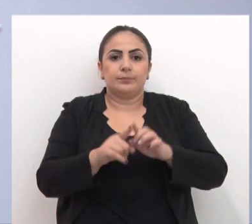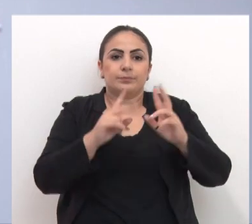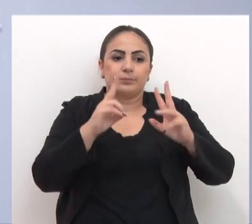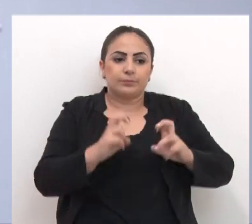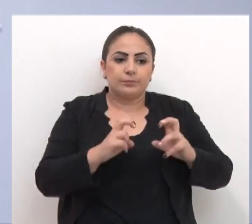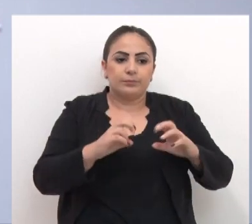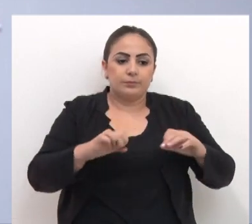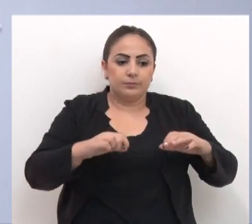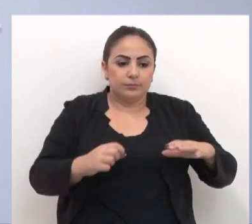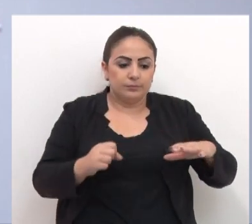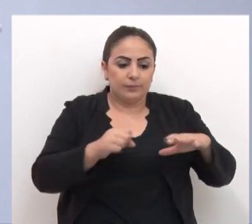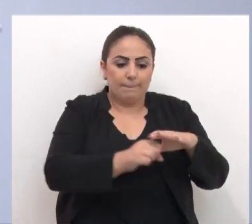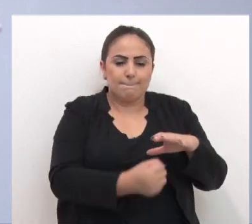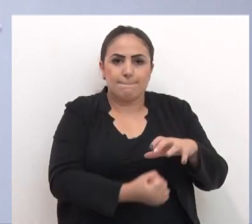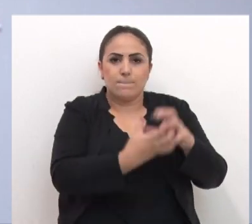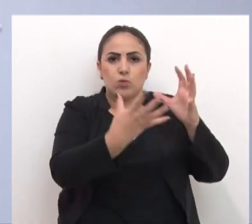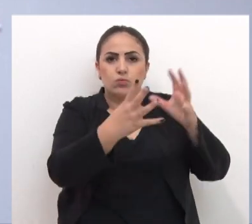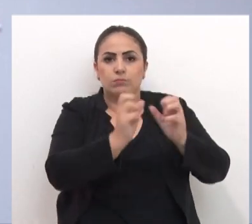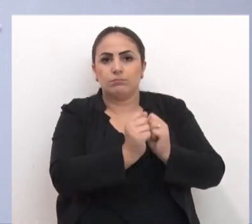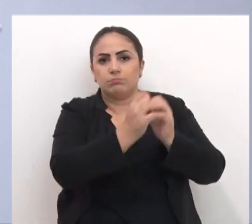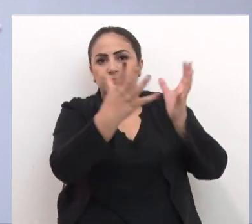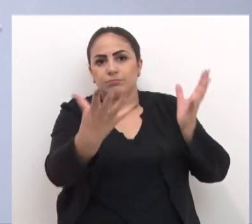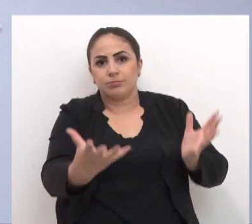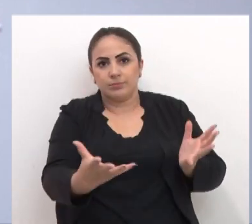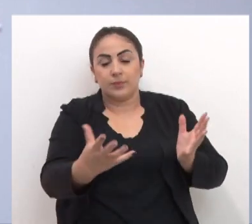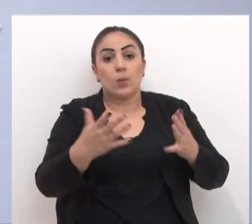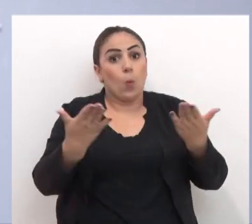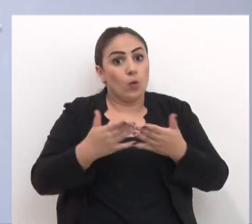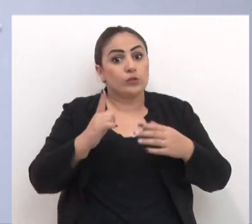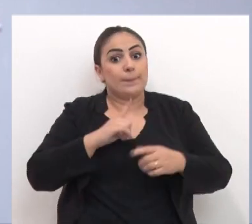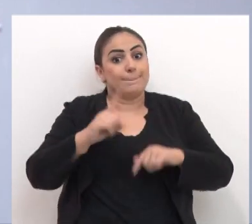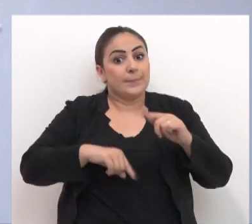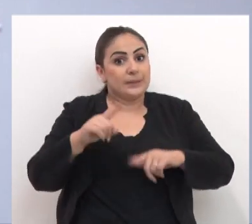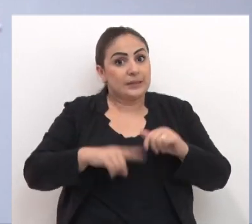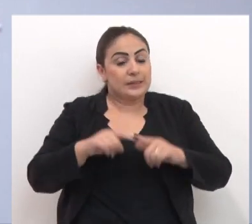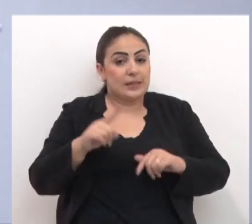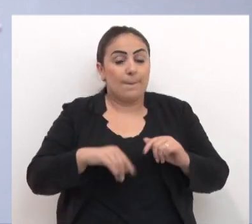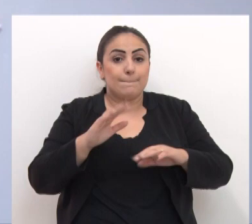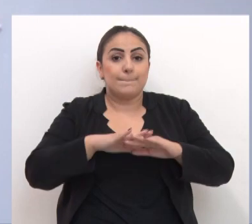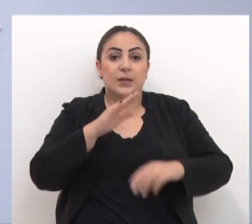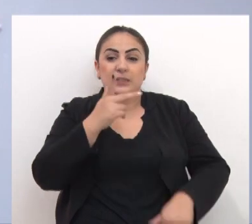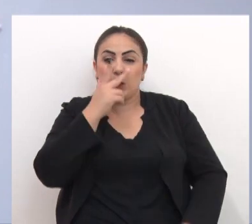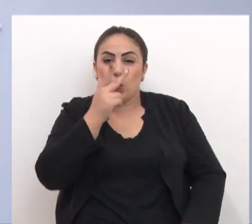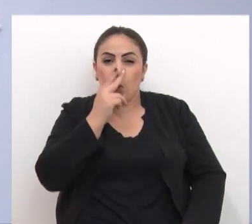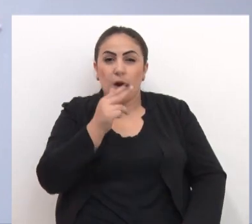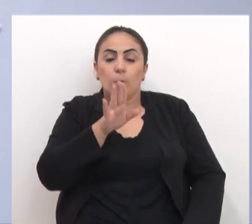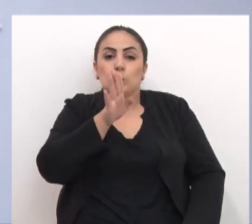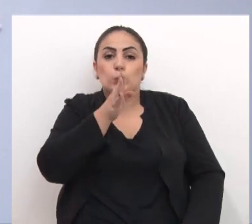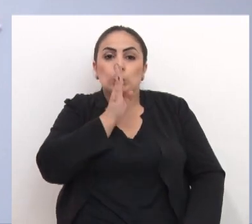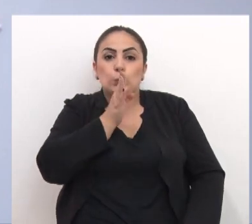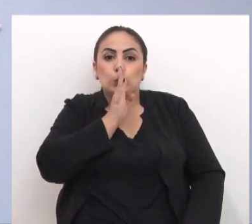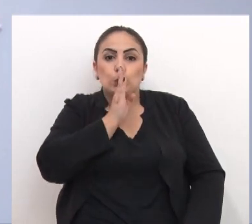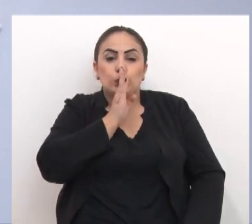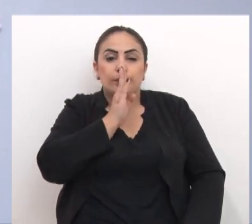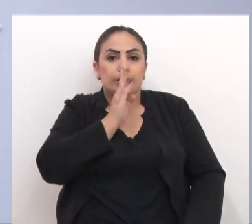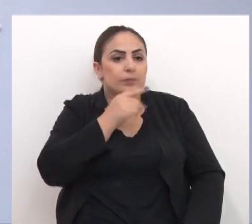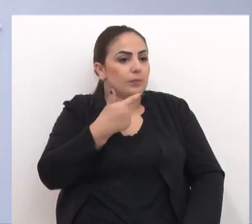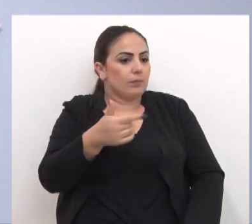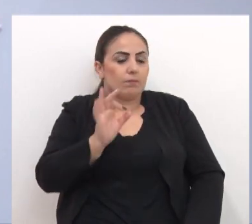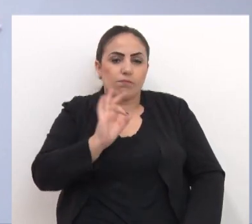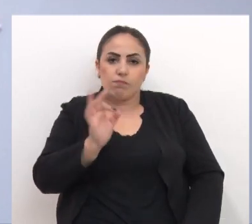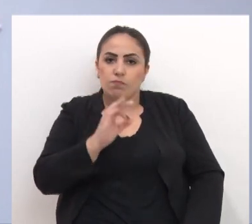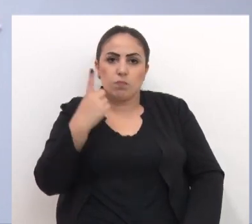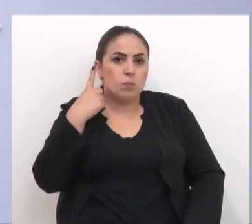a parte das detonações dos explosivos que hoje tem equipamentos explosivos com chamada linha